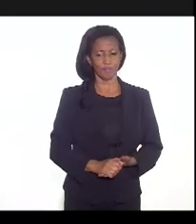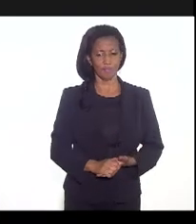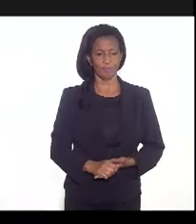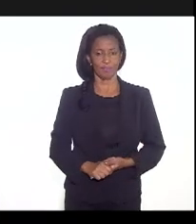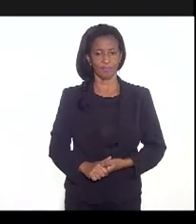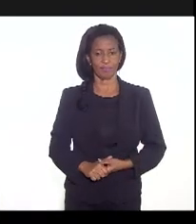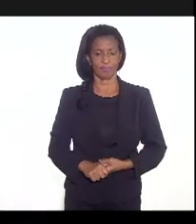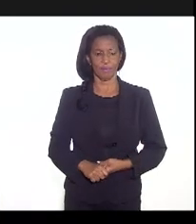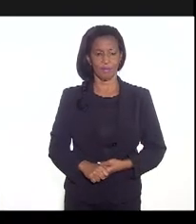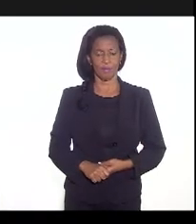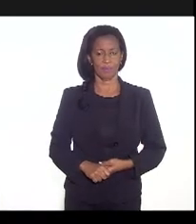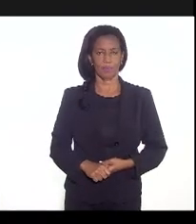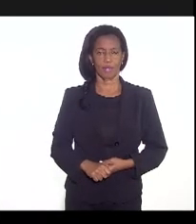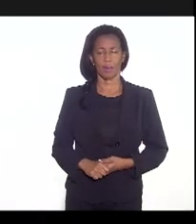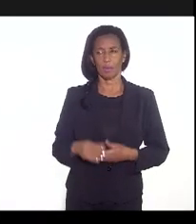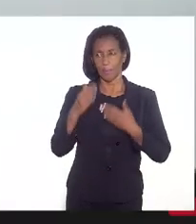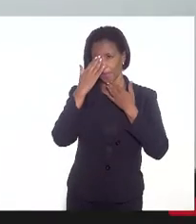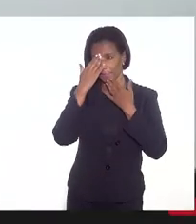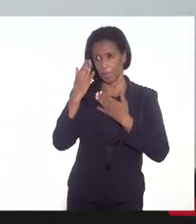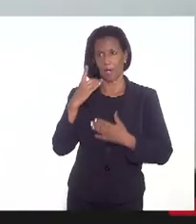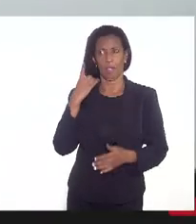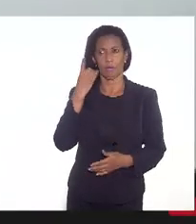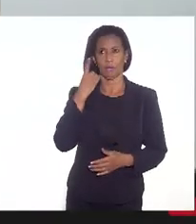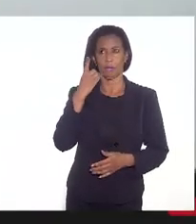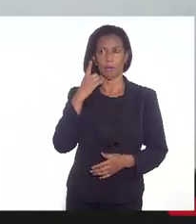deputado Luiz Paulo. Bom,